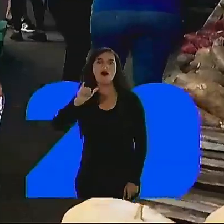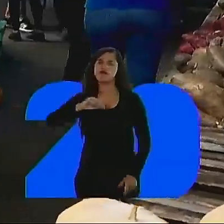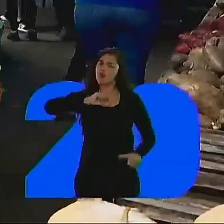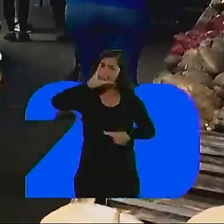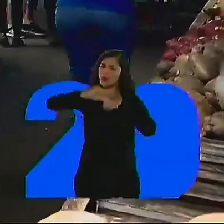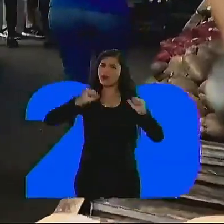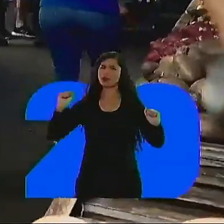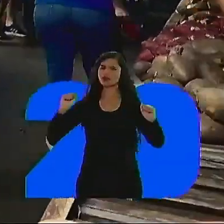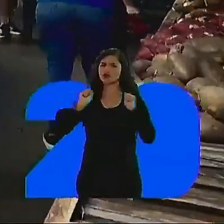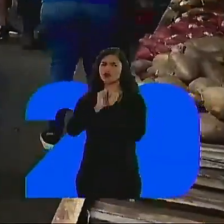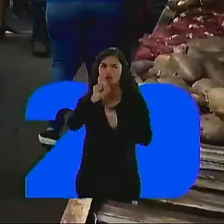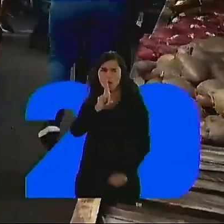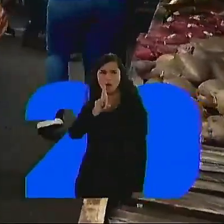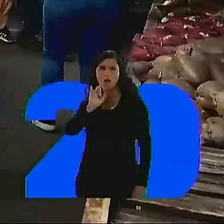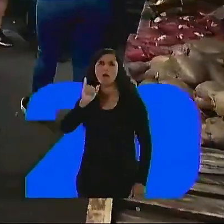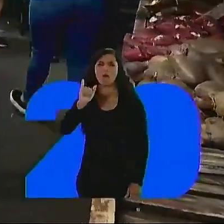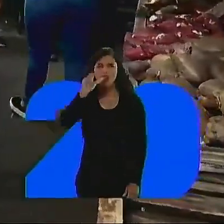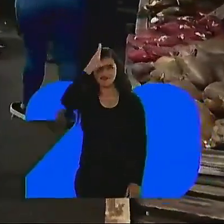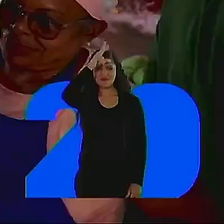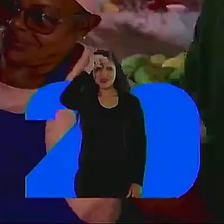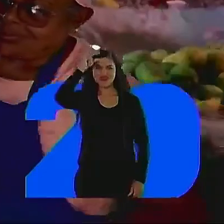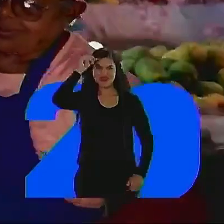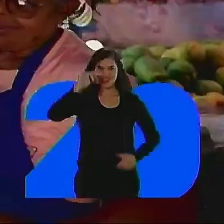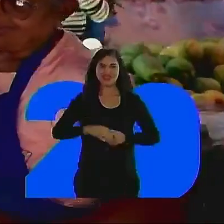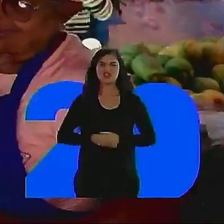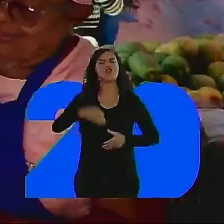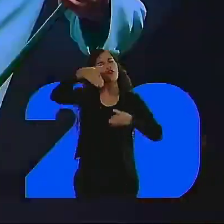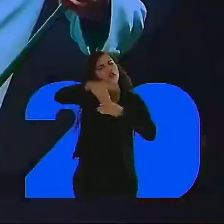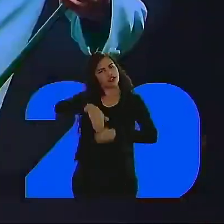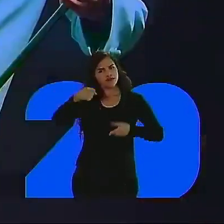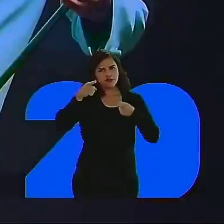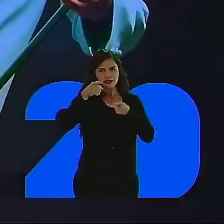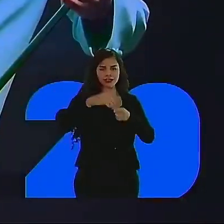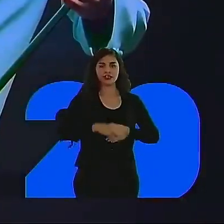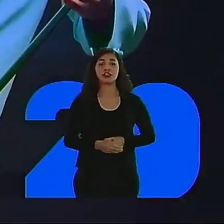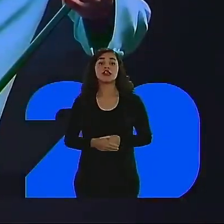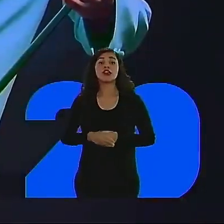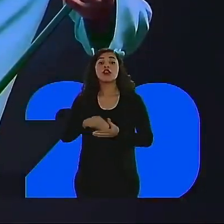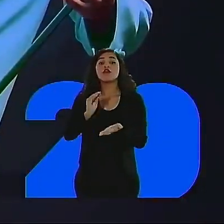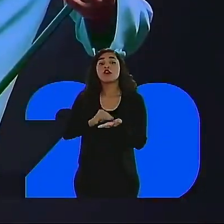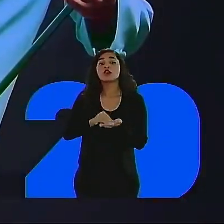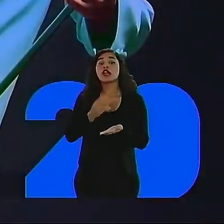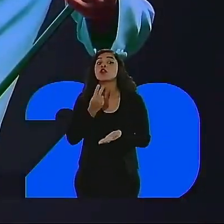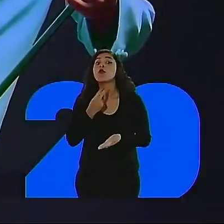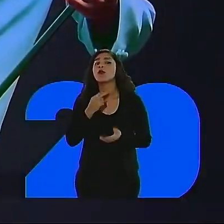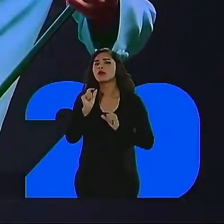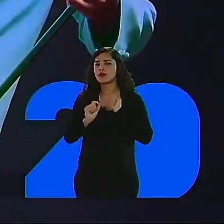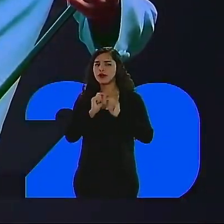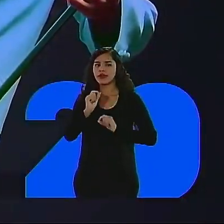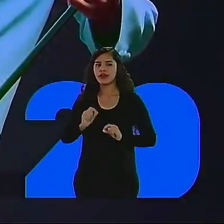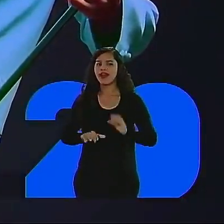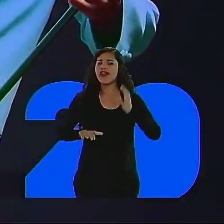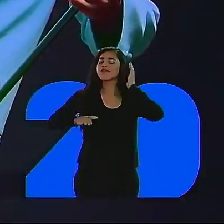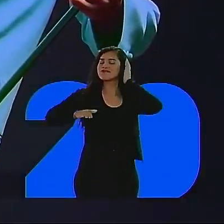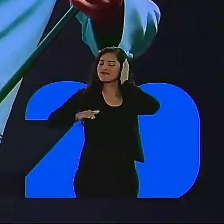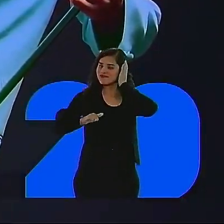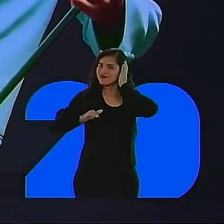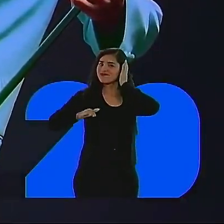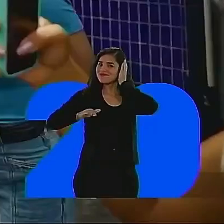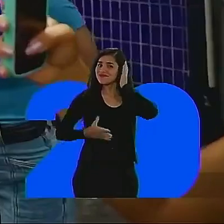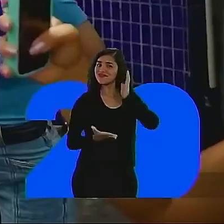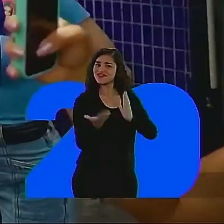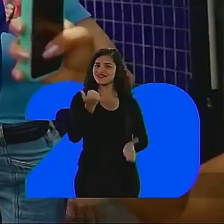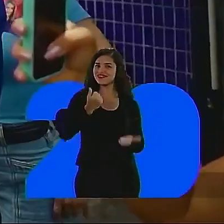para mudar, vamos mudar para o Rui Carneiro. Para a perfeição. E o que não pode faltar na campanha. O Dingo.